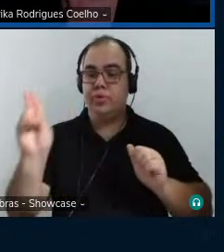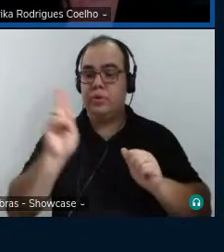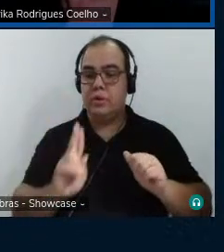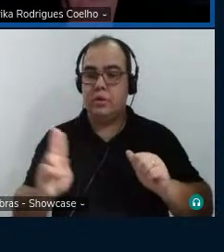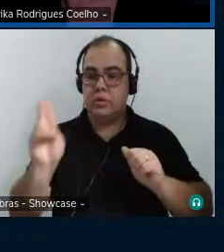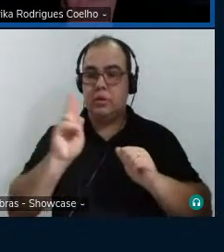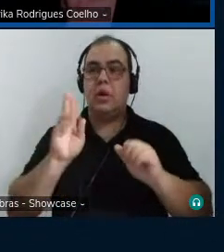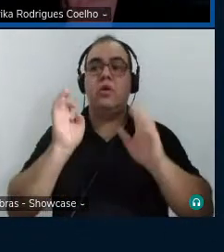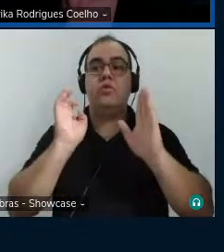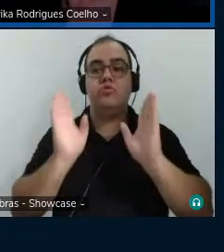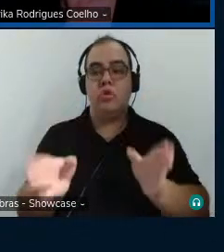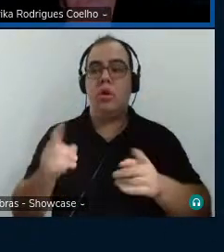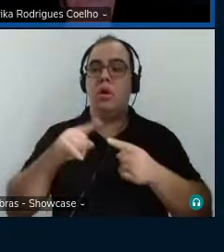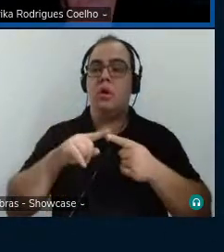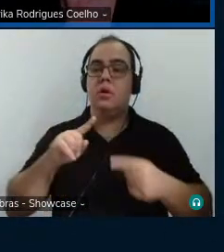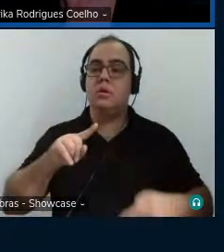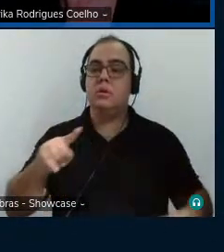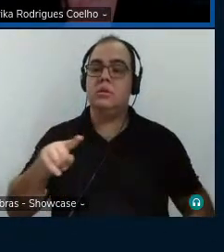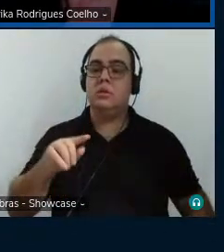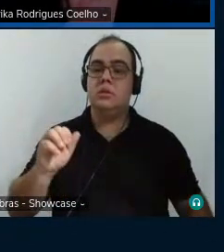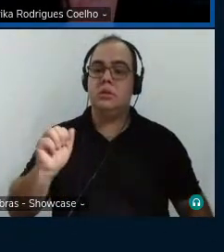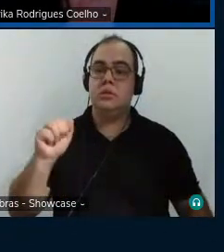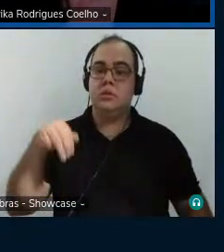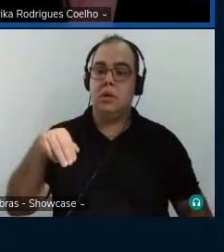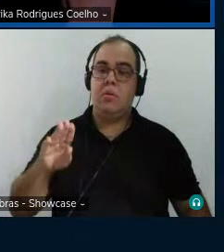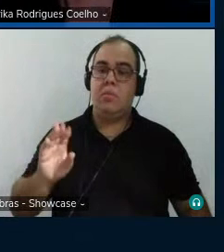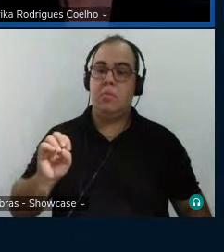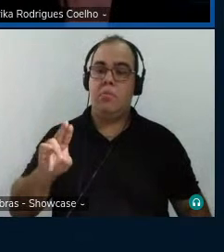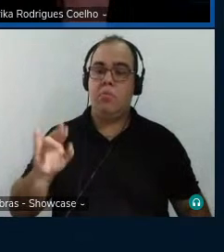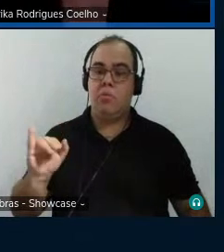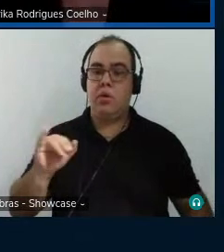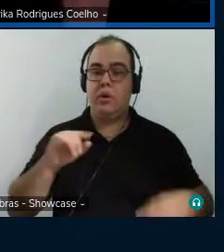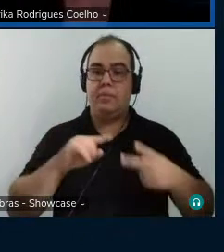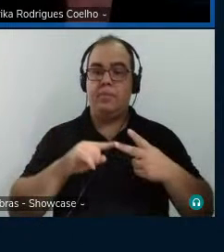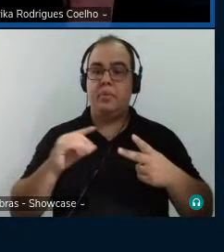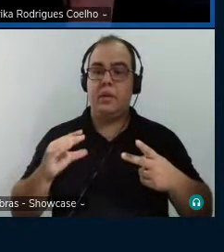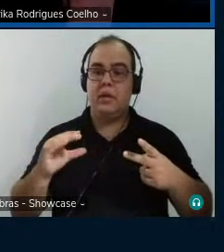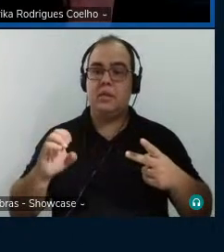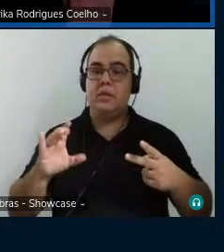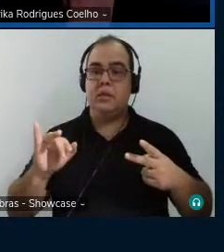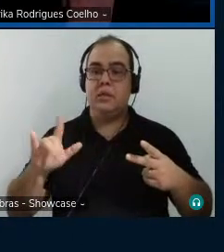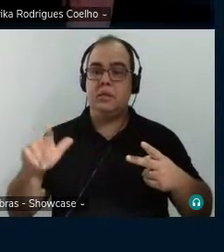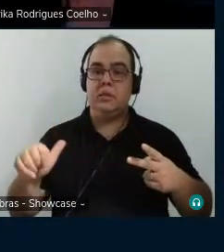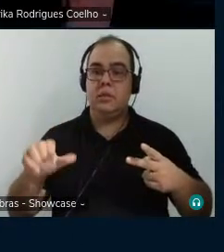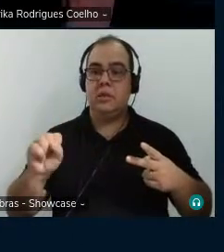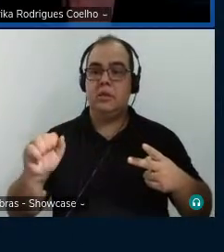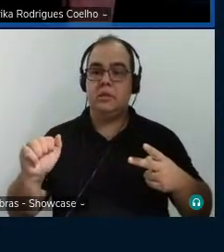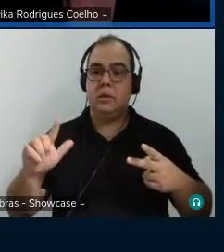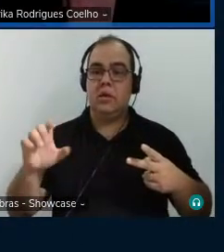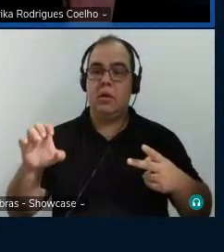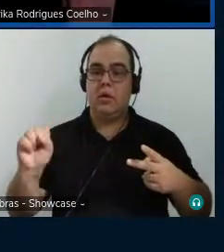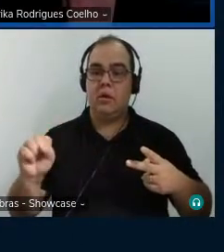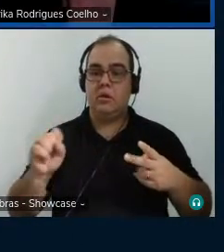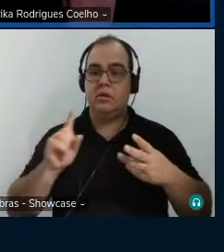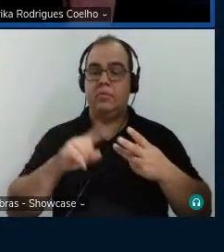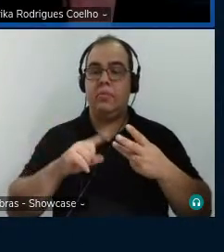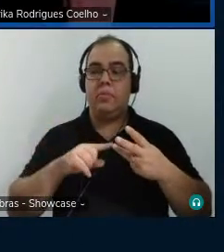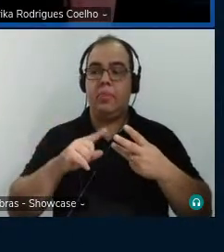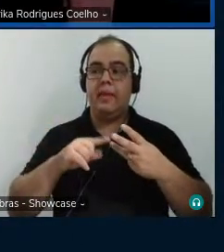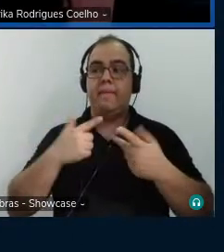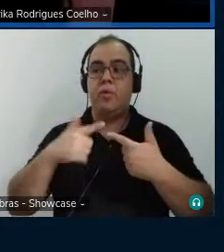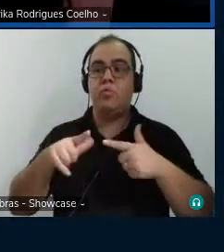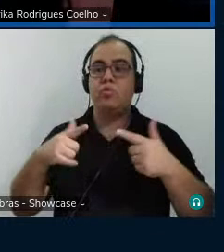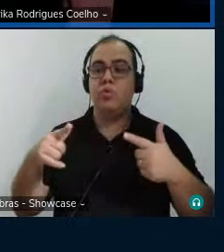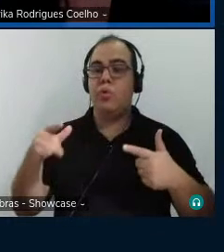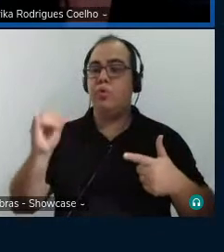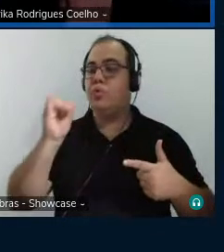caso, o Zamboni, a Cecília Salles, o Krenak, o Siddhartha Ribeiro, e alguns outros, como